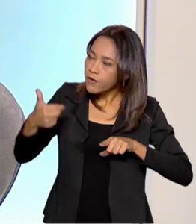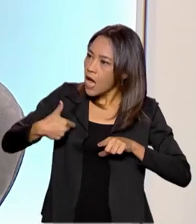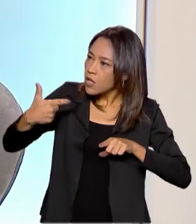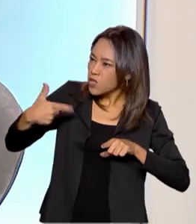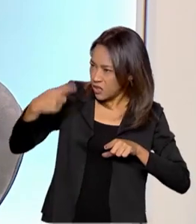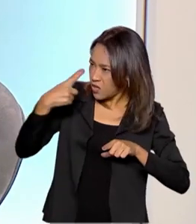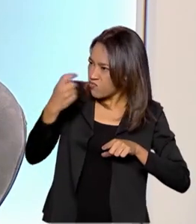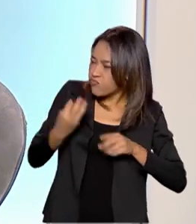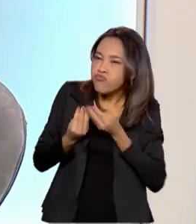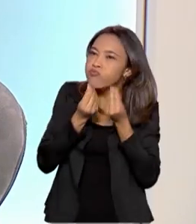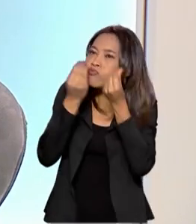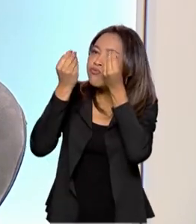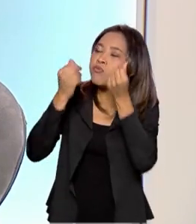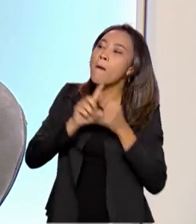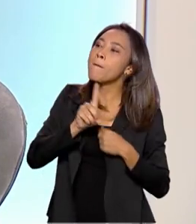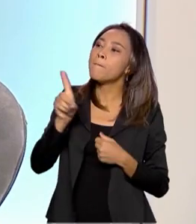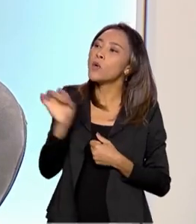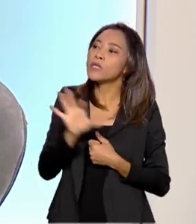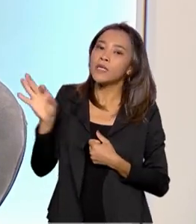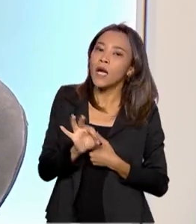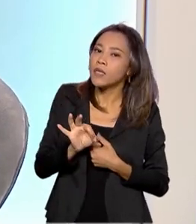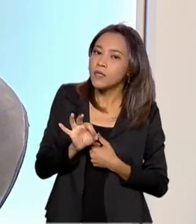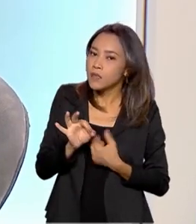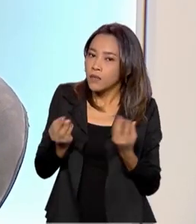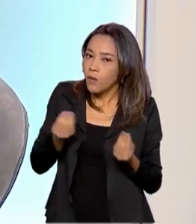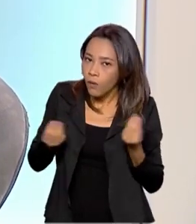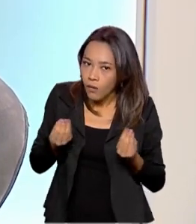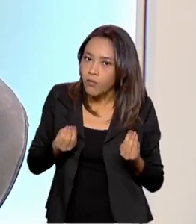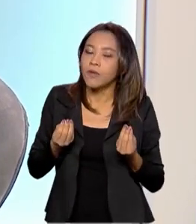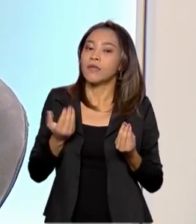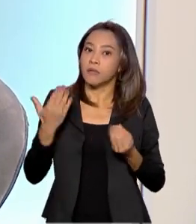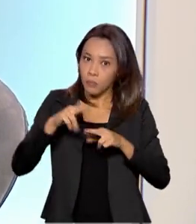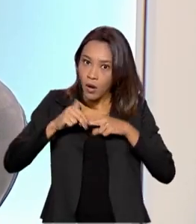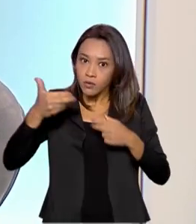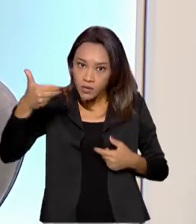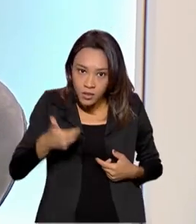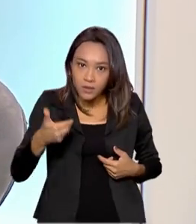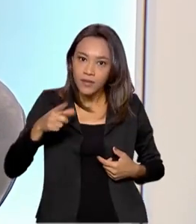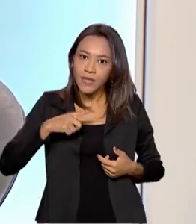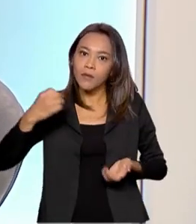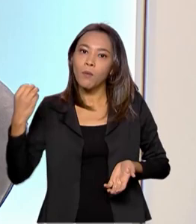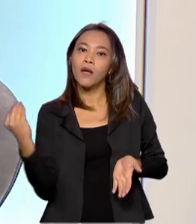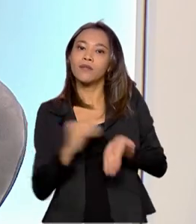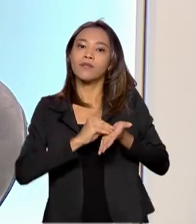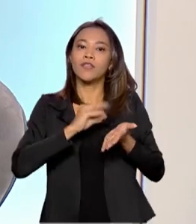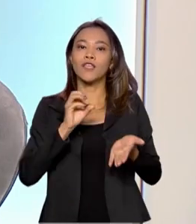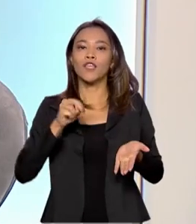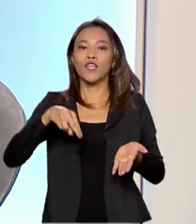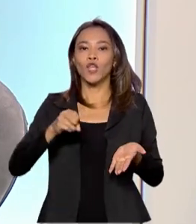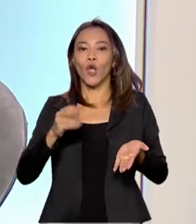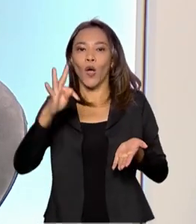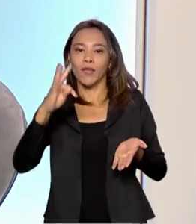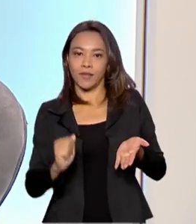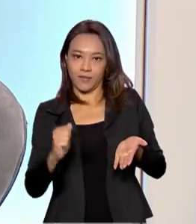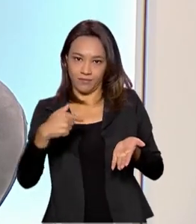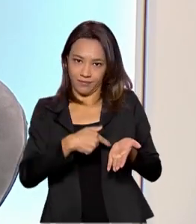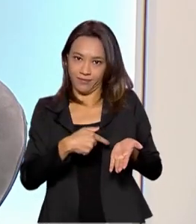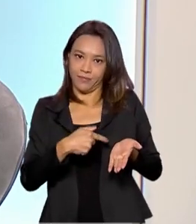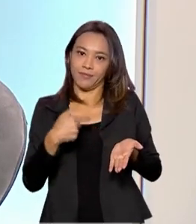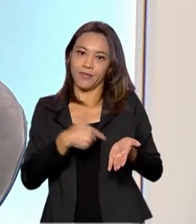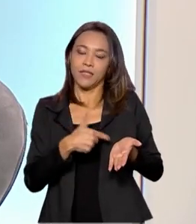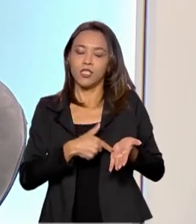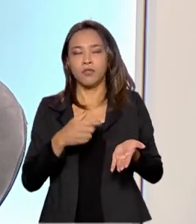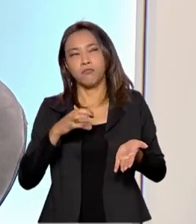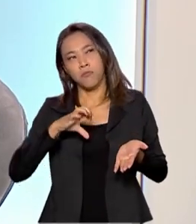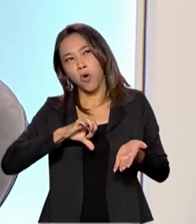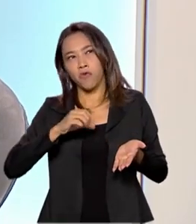ele emite nessa produção do biocombustível. E, por conta disso, ele ganha uma nota. Uma nota de eficiência energética ambiental.